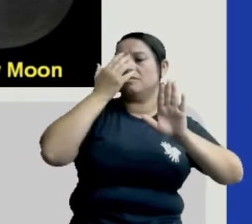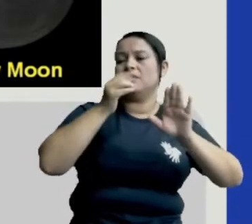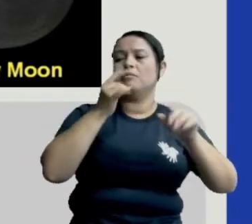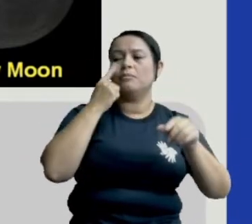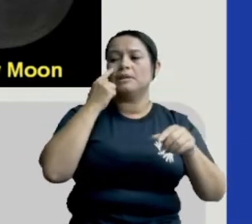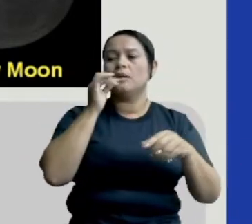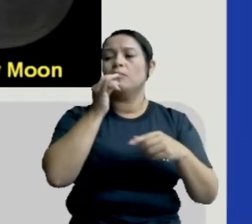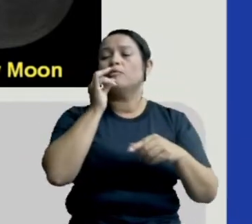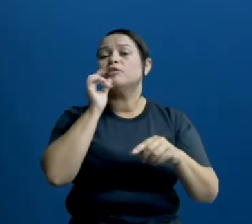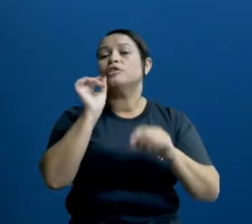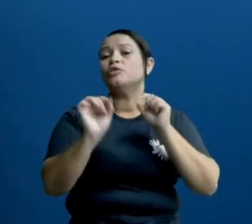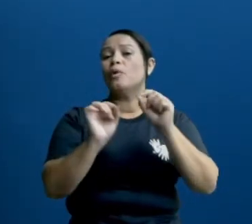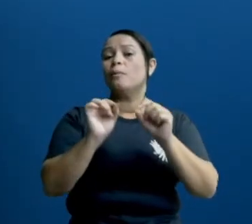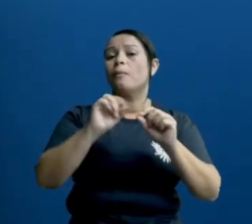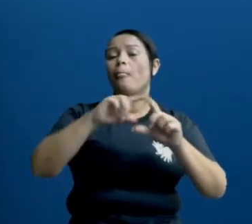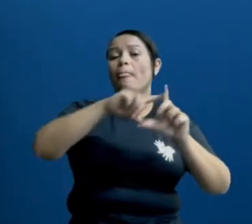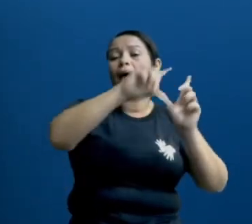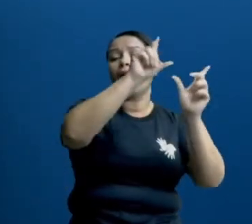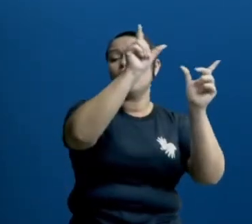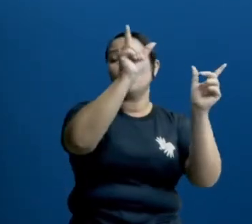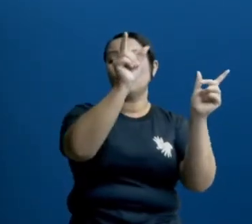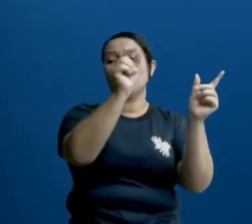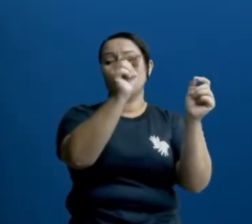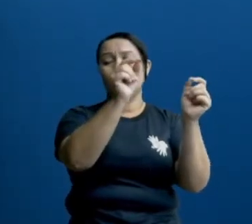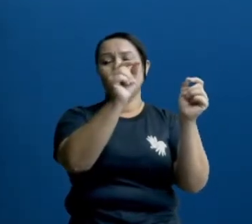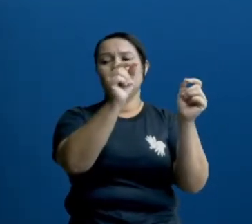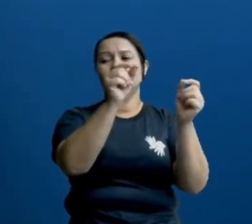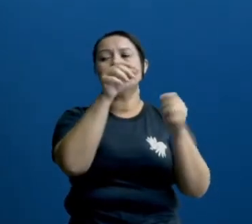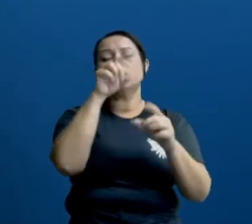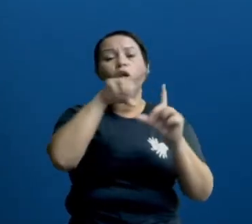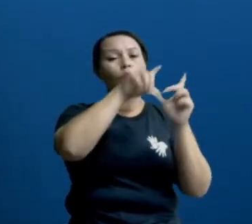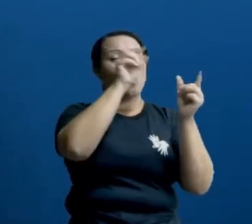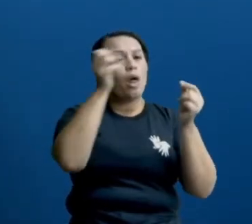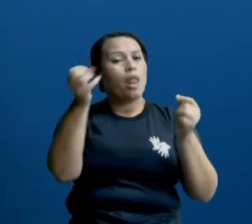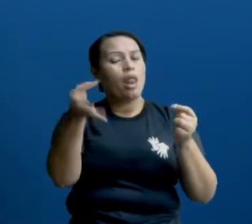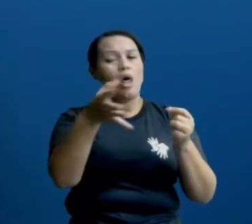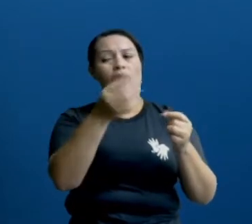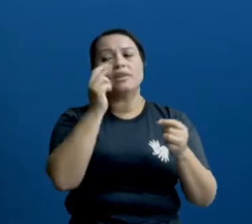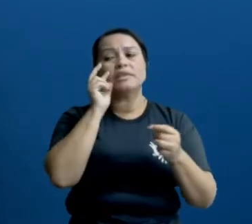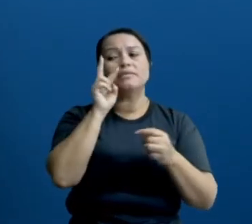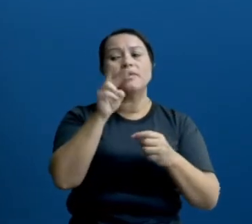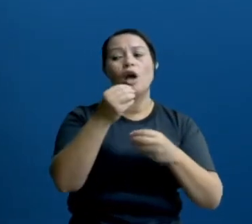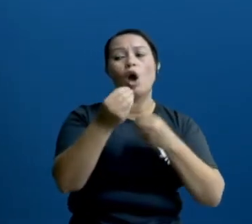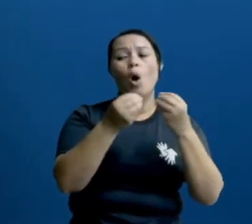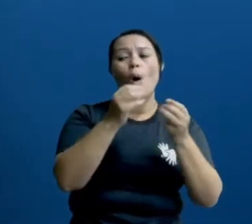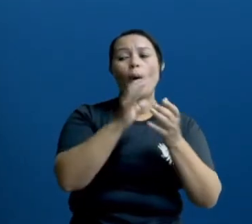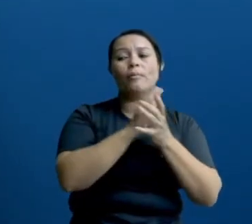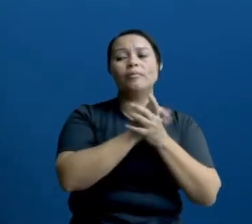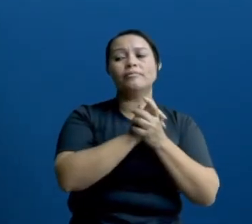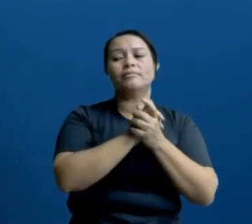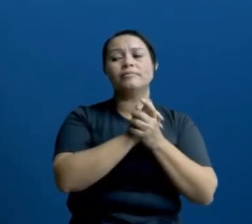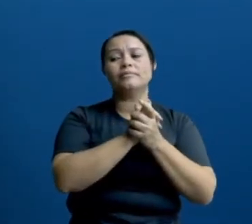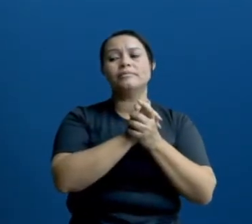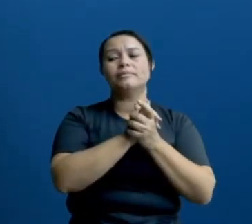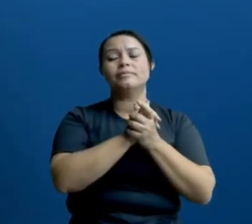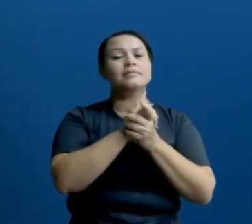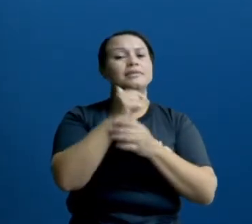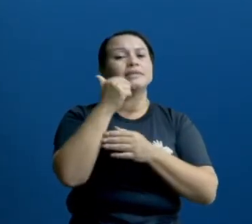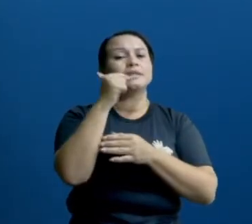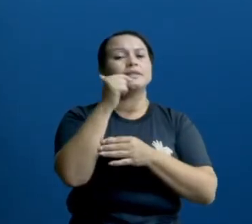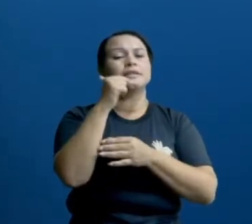A Lua, na sua fase de Lua nova, ela aqui não está